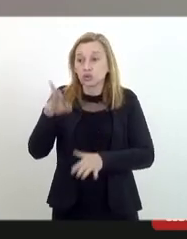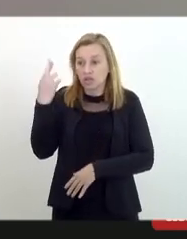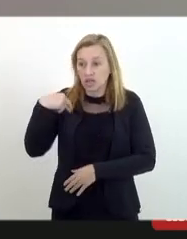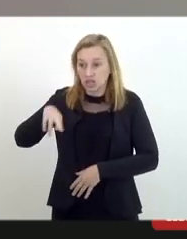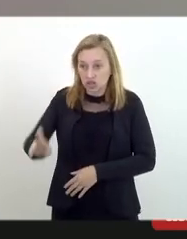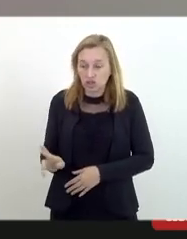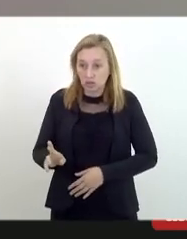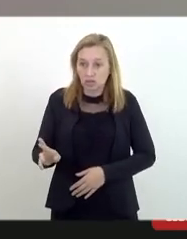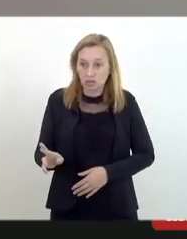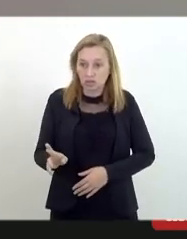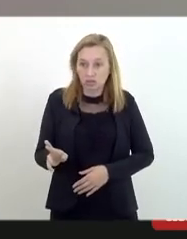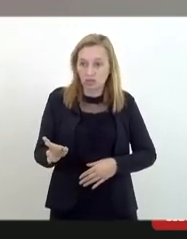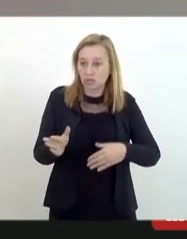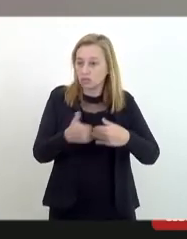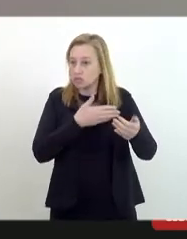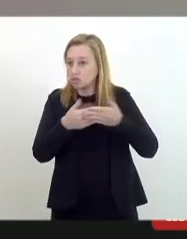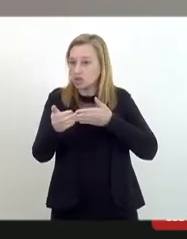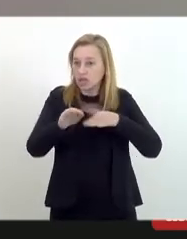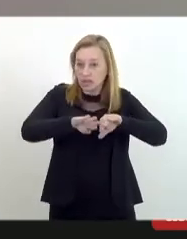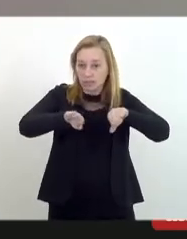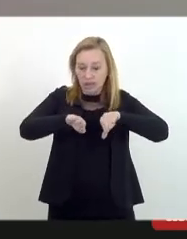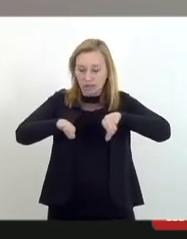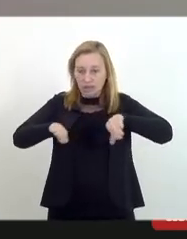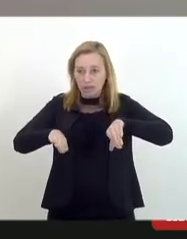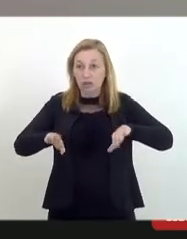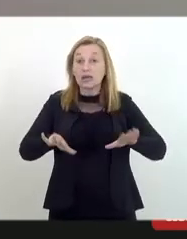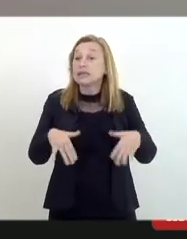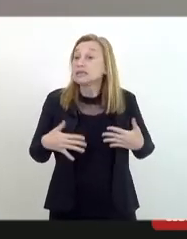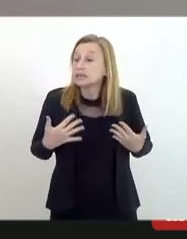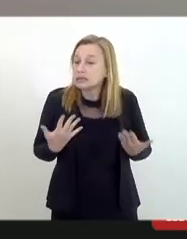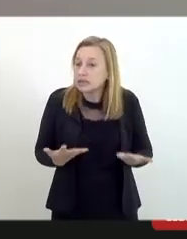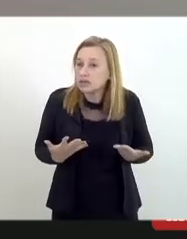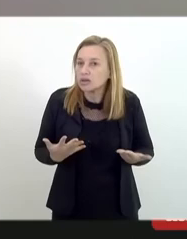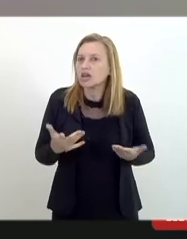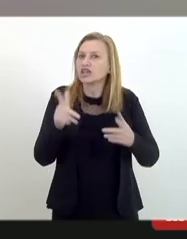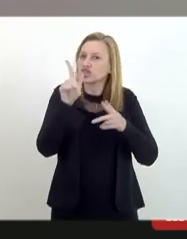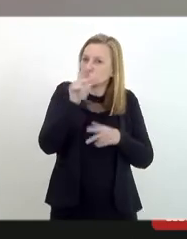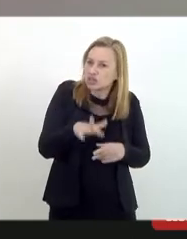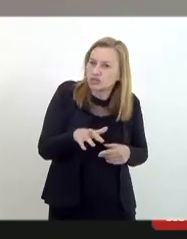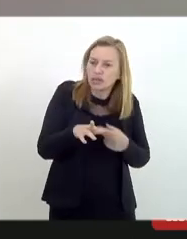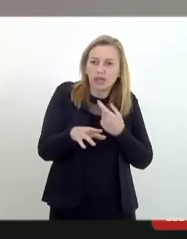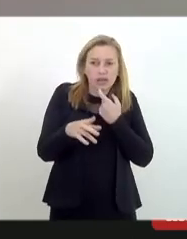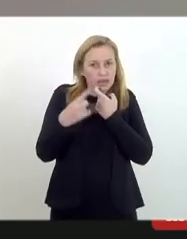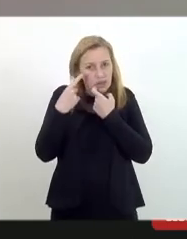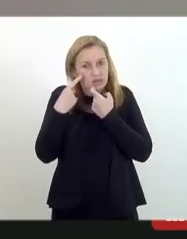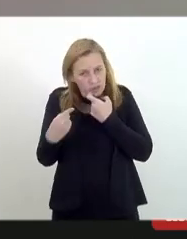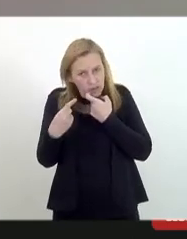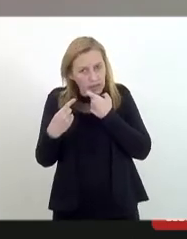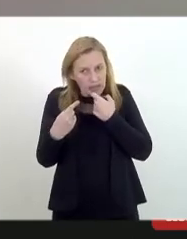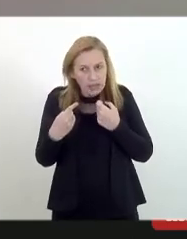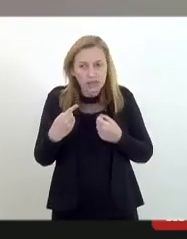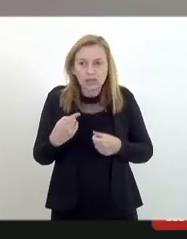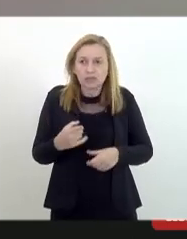sem fazer qualquer distinção então quando alguém é diferente nós constatamos isso